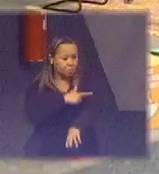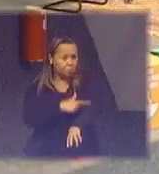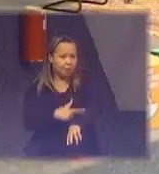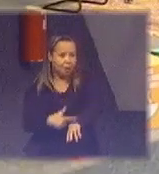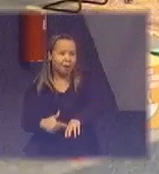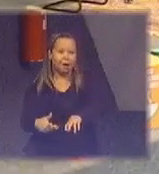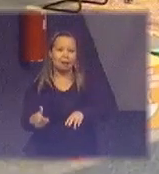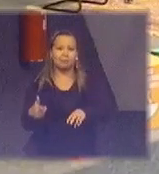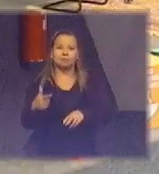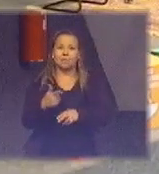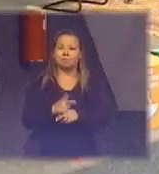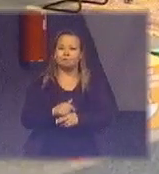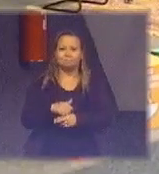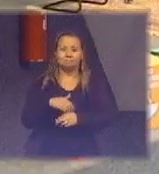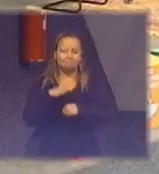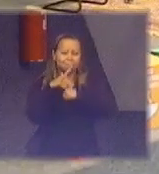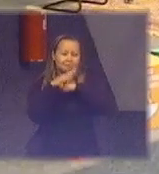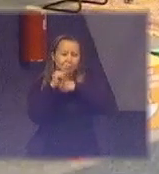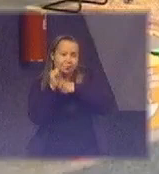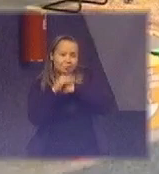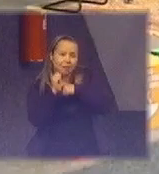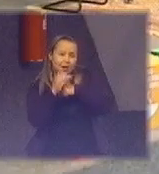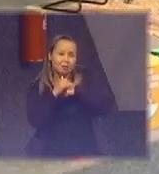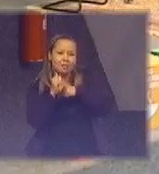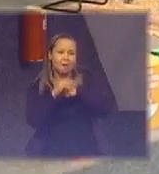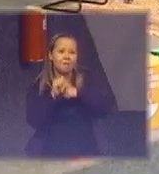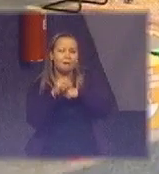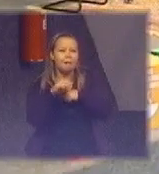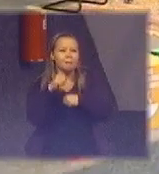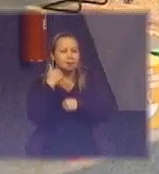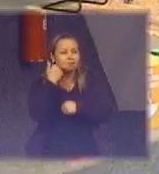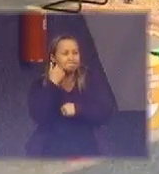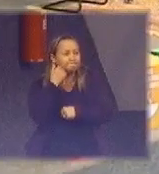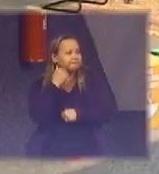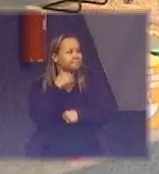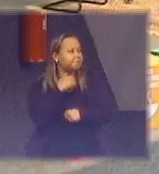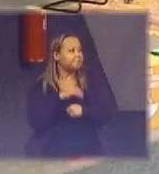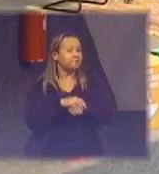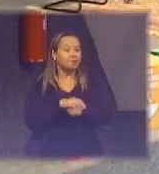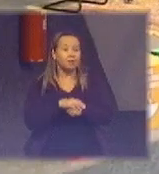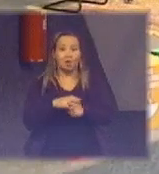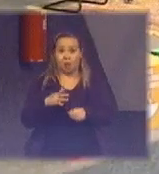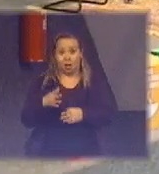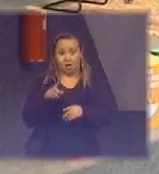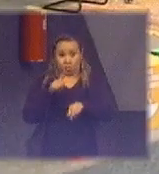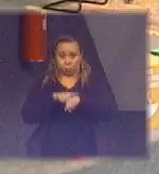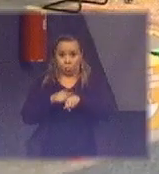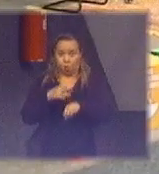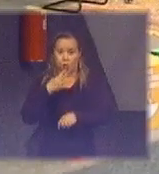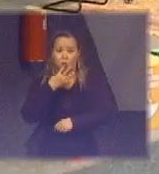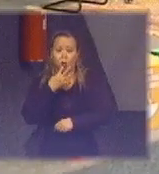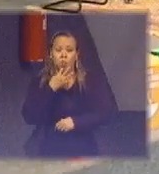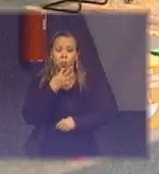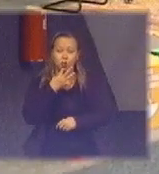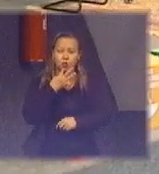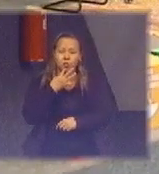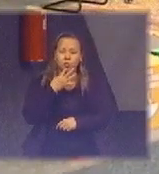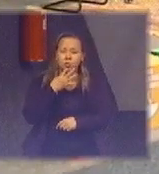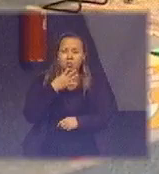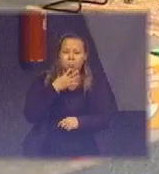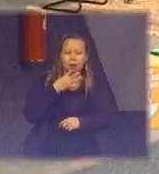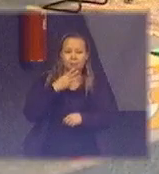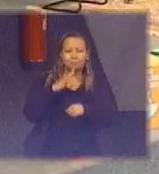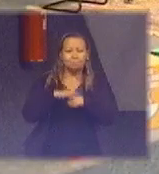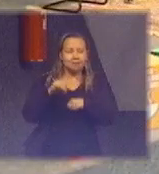e muito doce. Quando eu a conheci, apesar de tudo isso, dessa doçura,